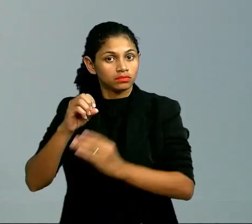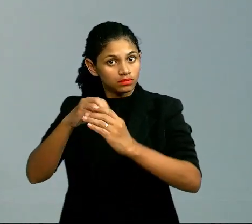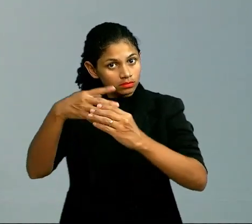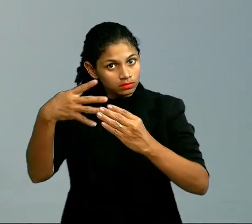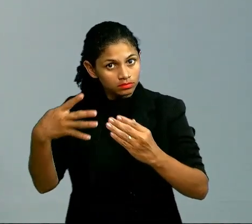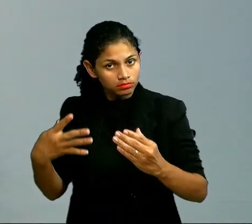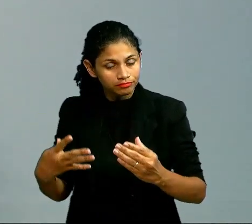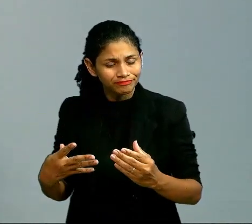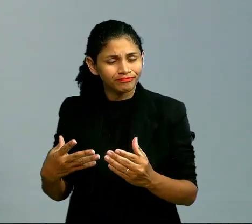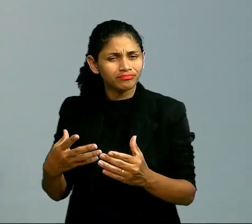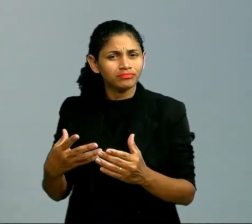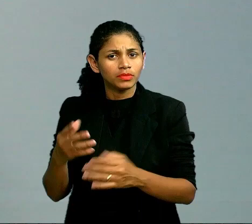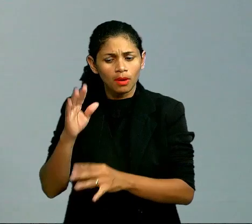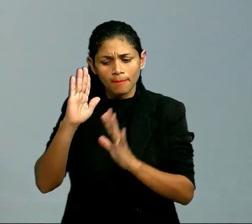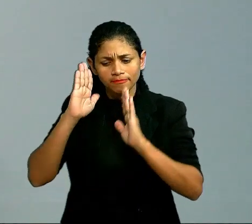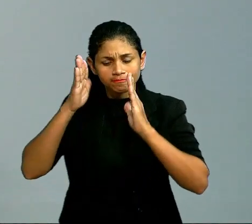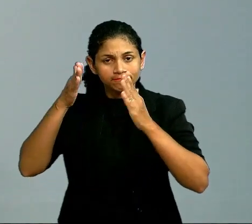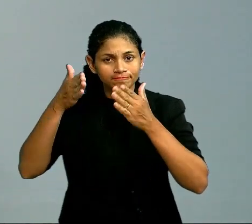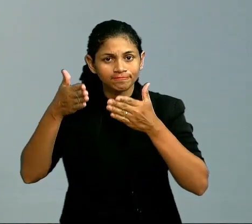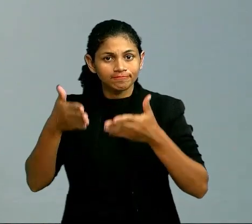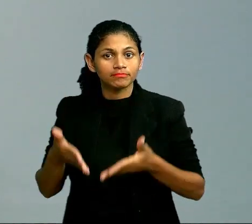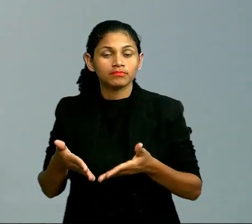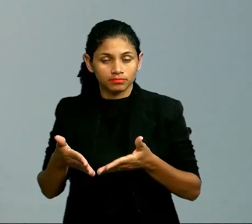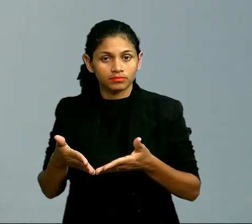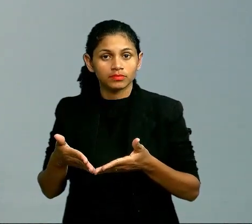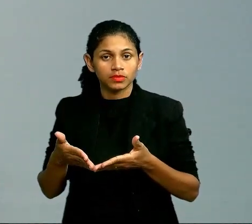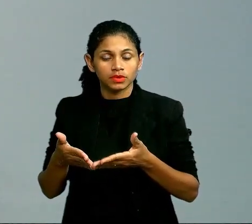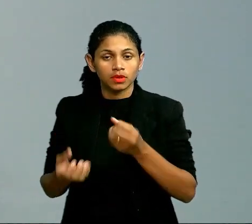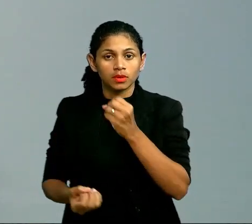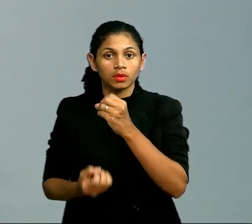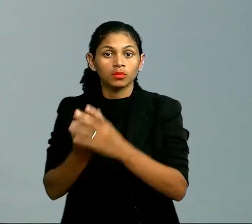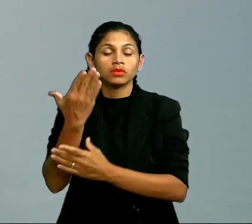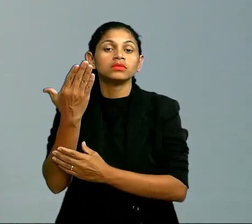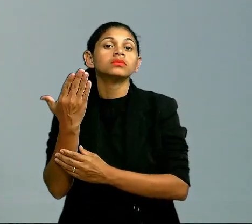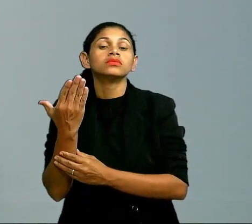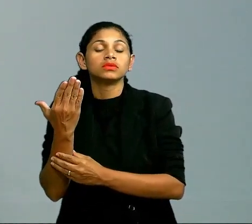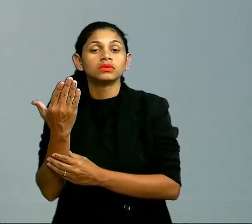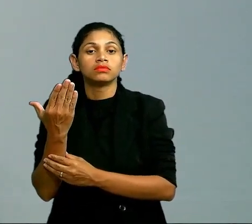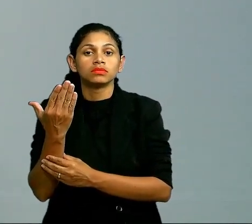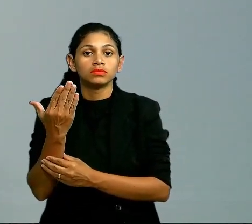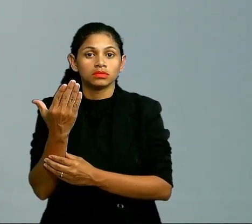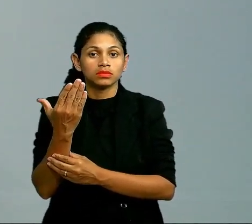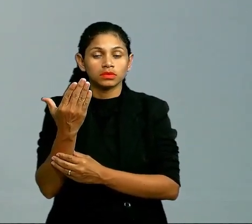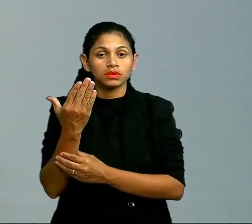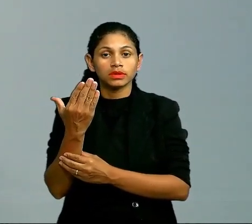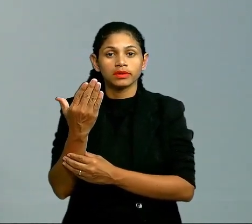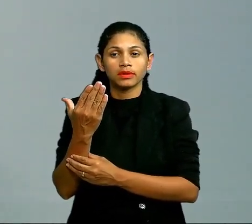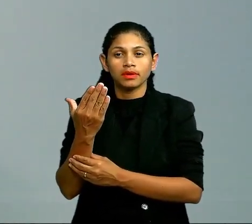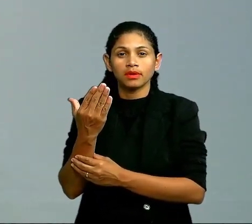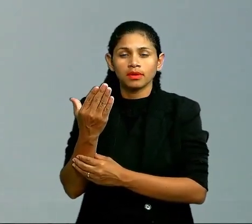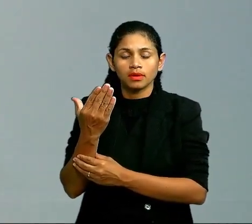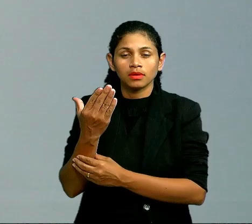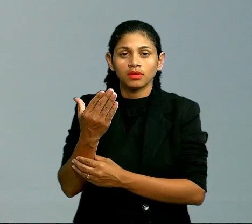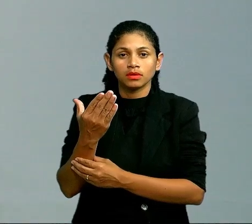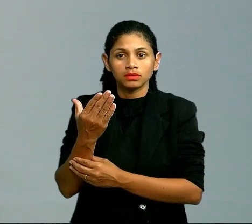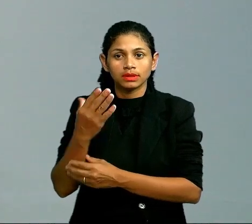que é produzir cadeias carbônicas. E o que são cadeias carbônicas? São aquelas cadeias onde eu vou ter um rearranjo de carbonos, onde eu vou ter